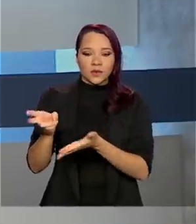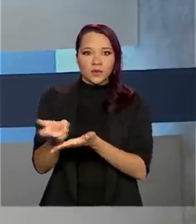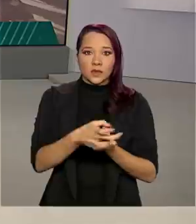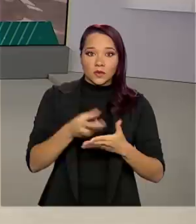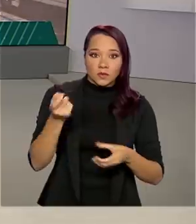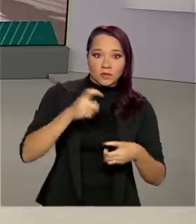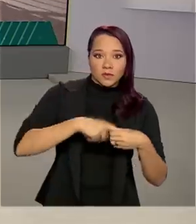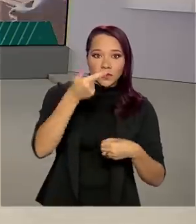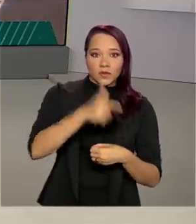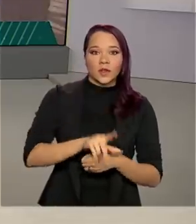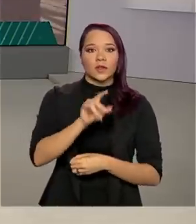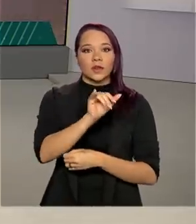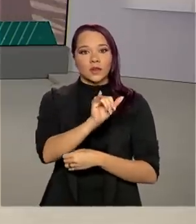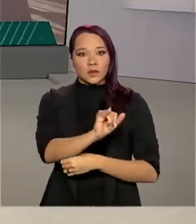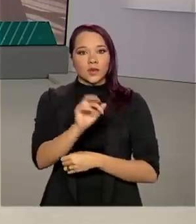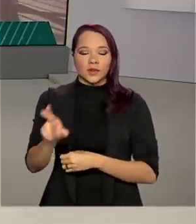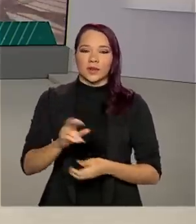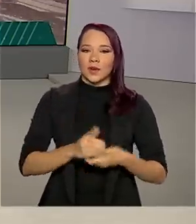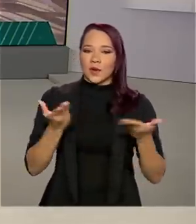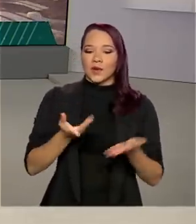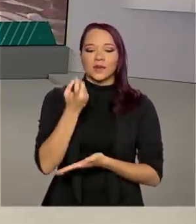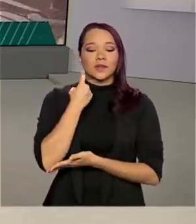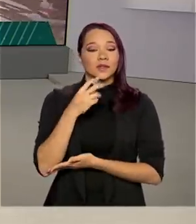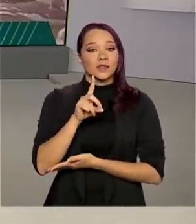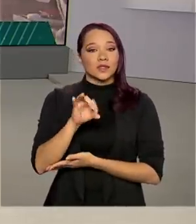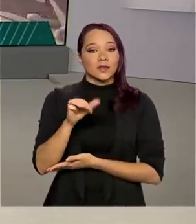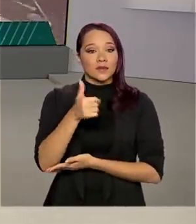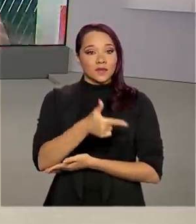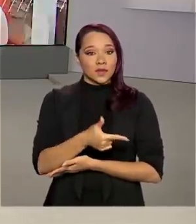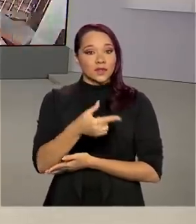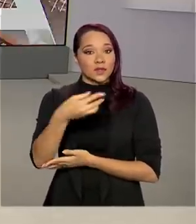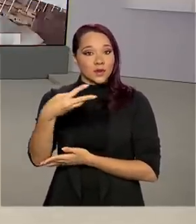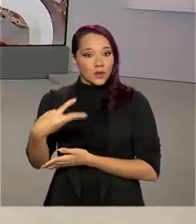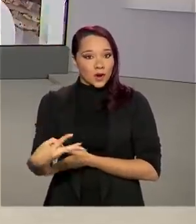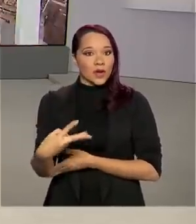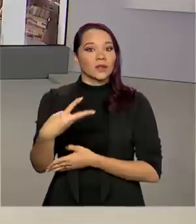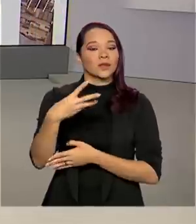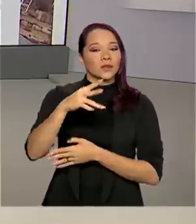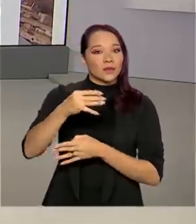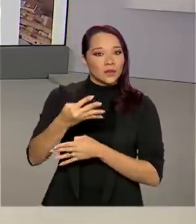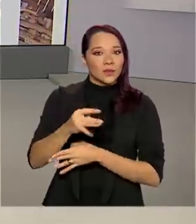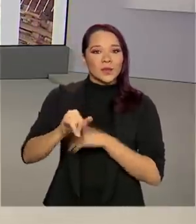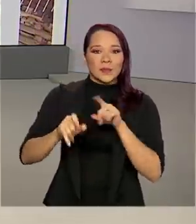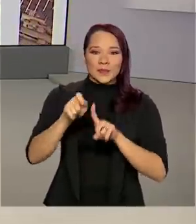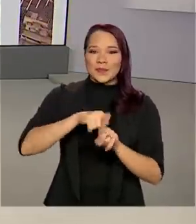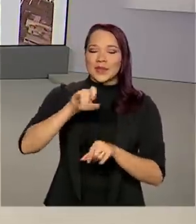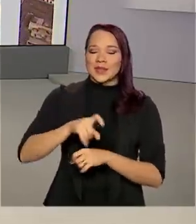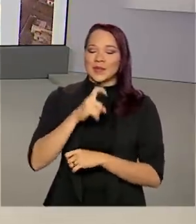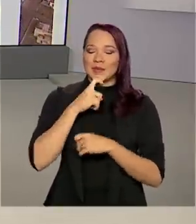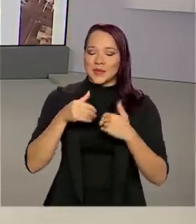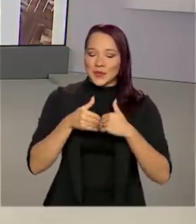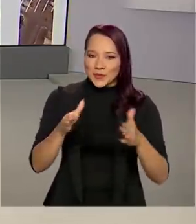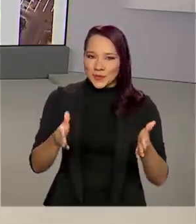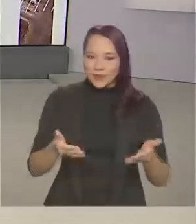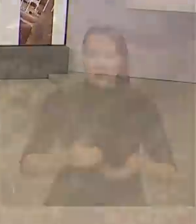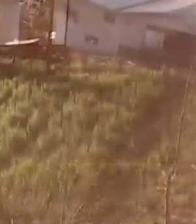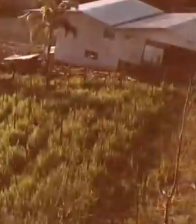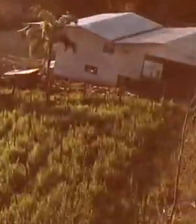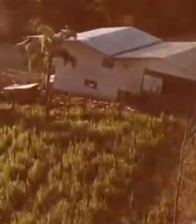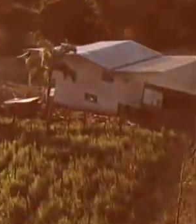renda. Hoje é sexta-feira, 24 de julho de 2020. O Brasil em Dia começa agora.